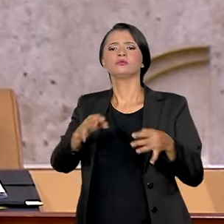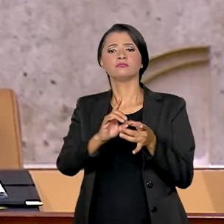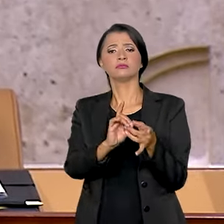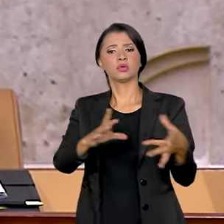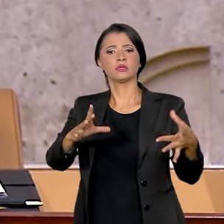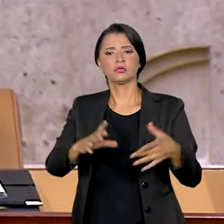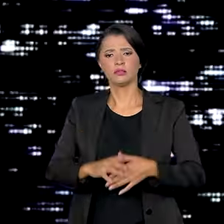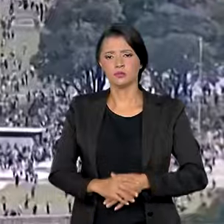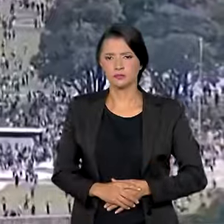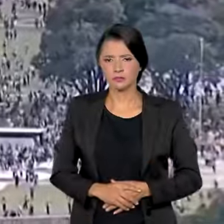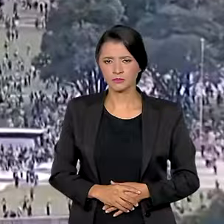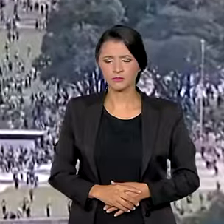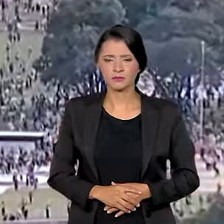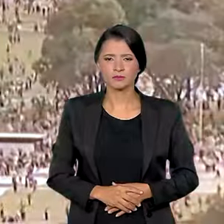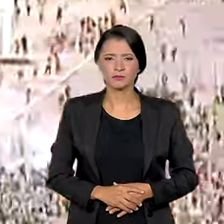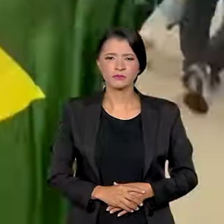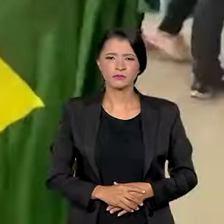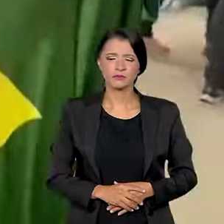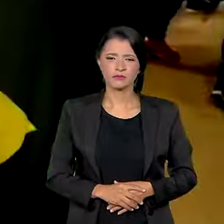regime democrático.